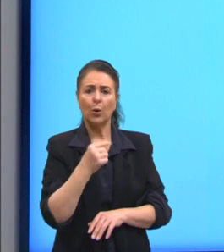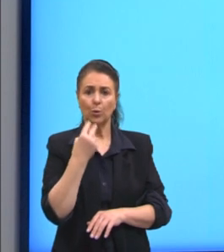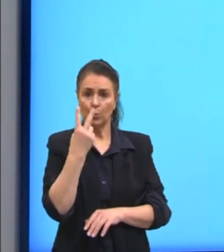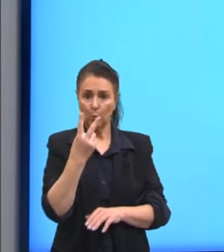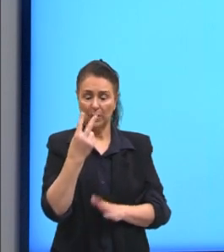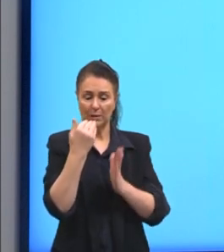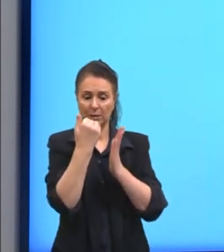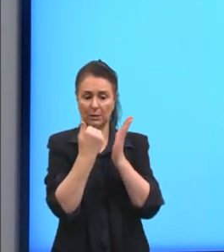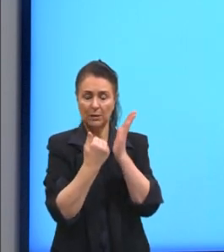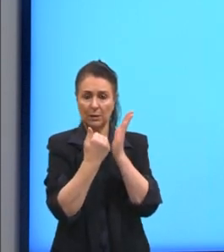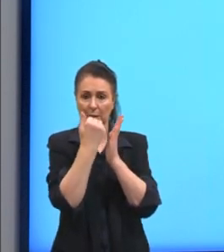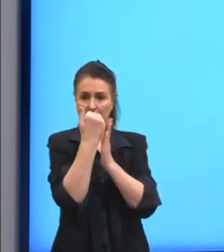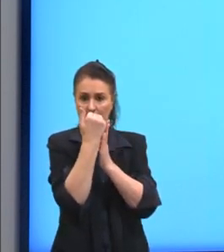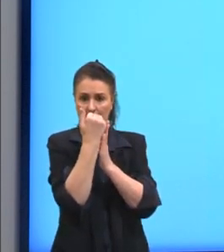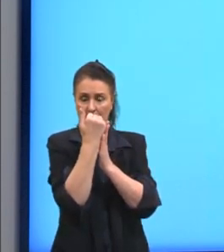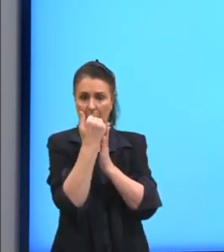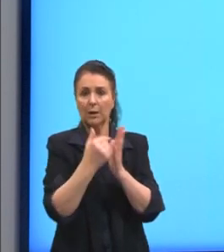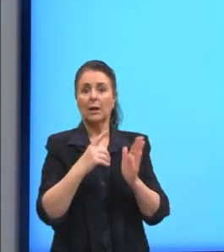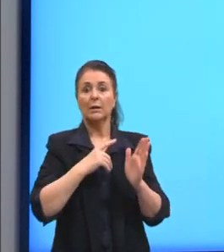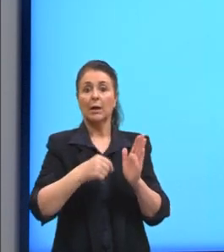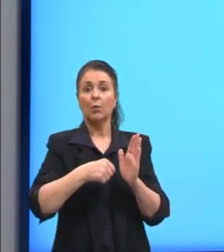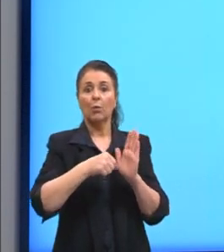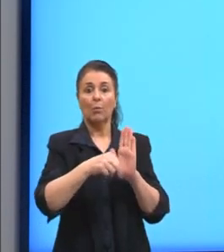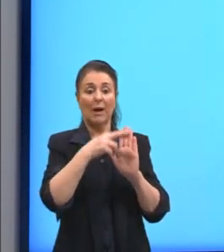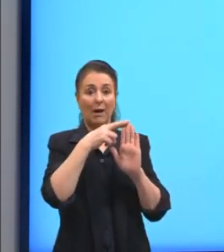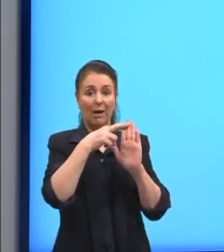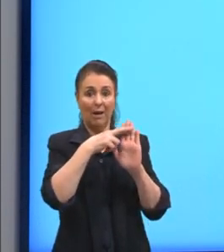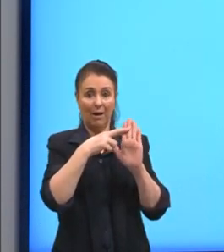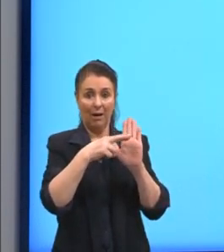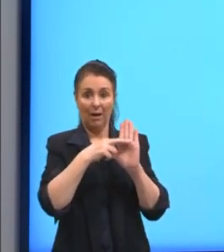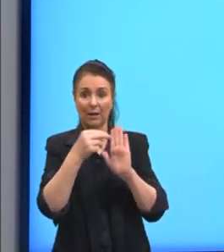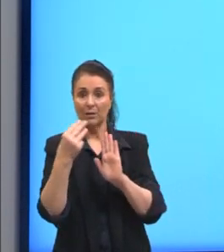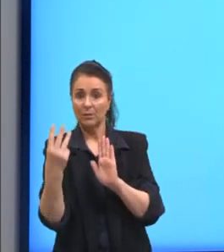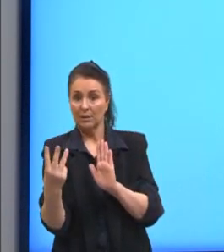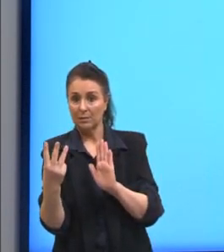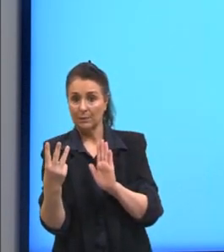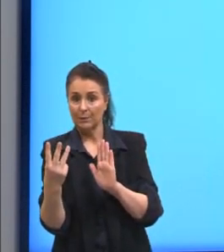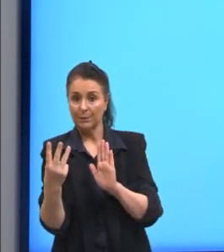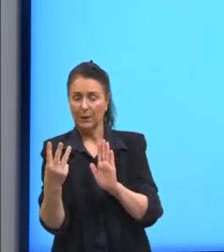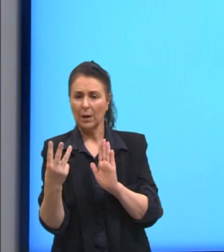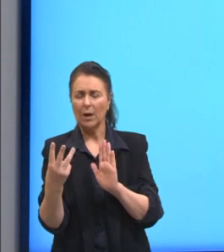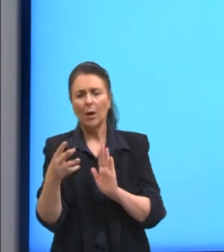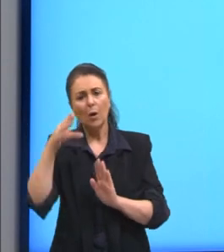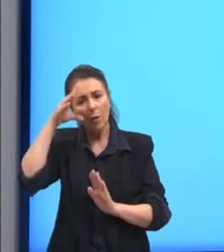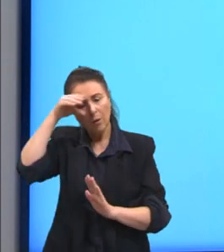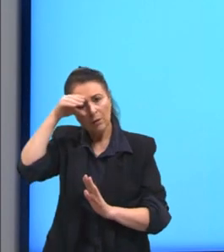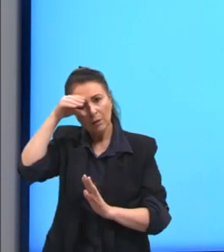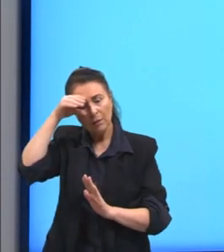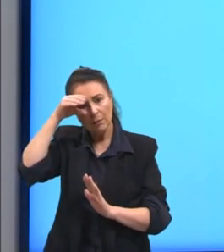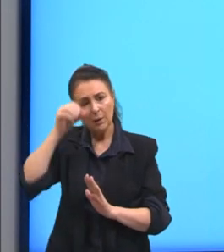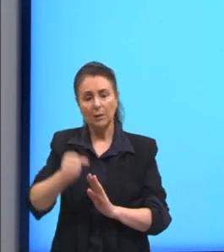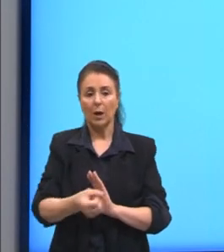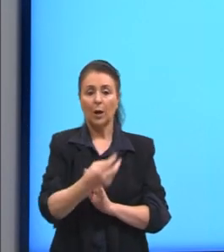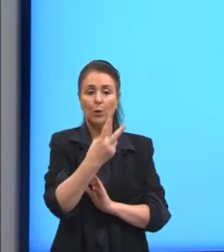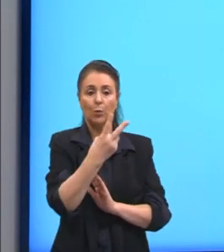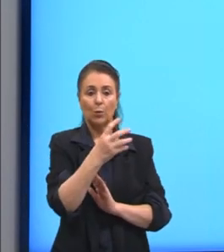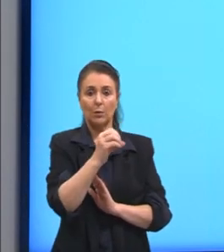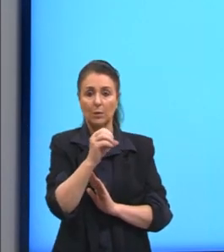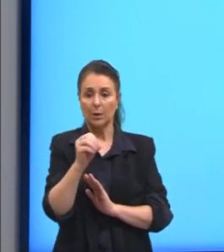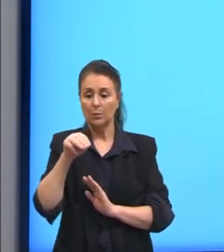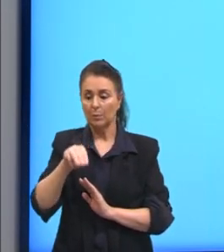uma regra de 3, né? Pode ser utilizada uma regra de 3. E observem o seguinte, de 200